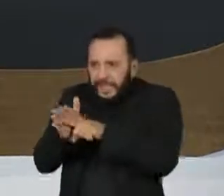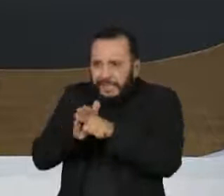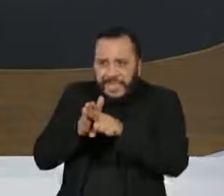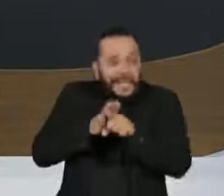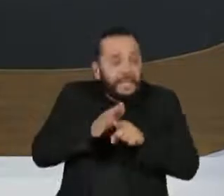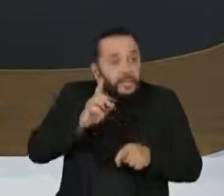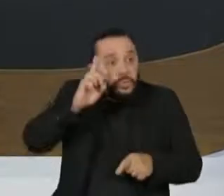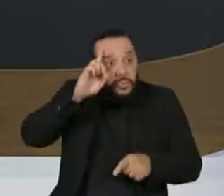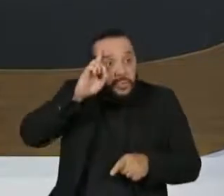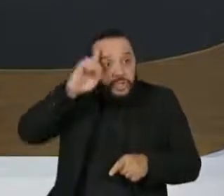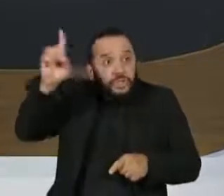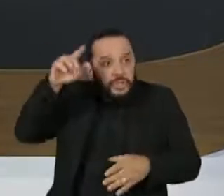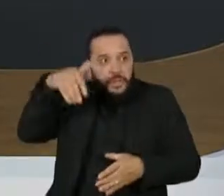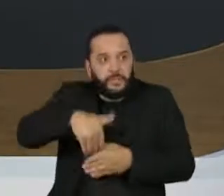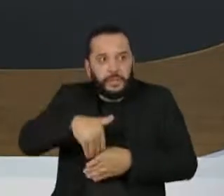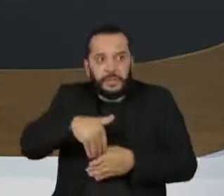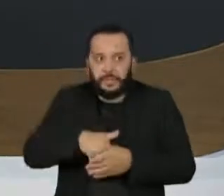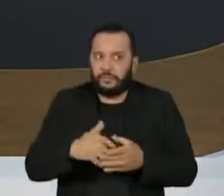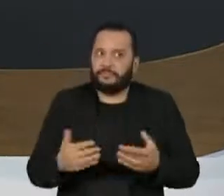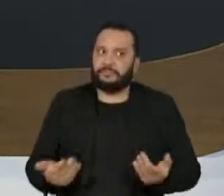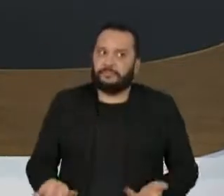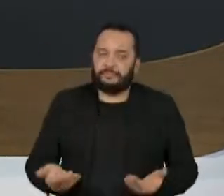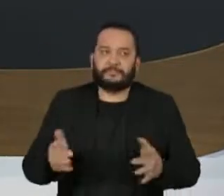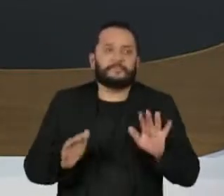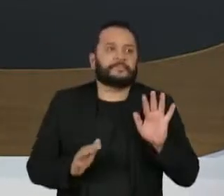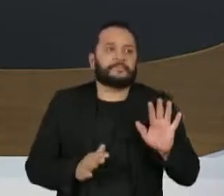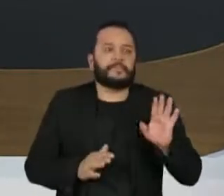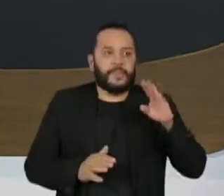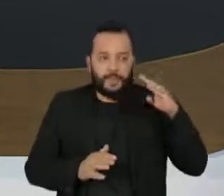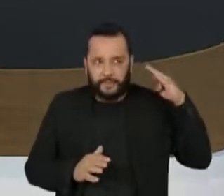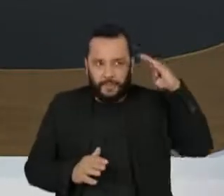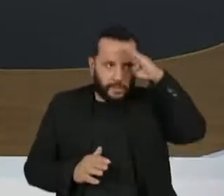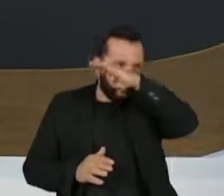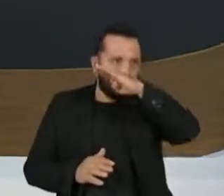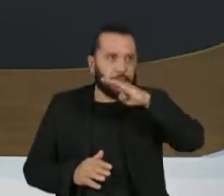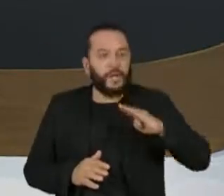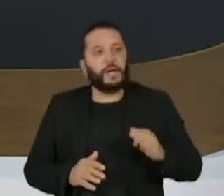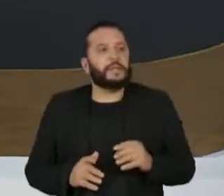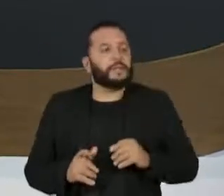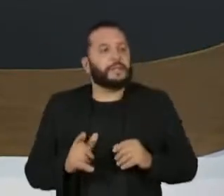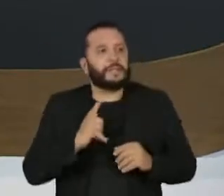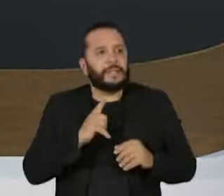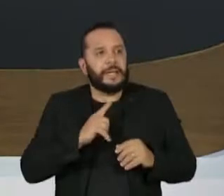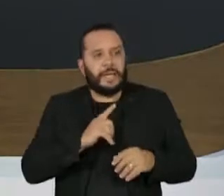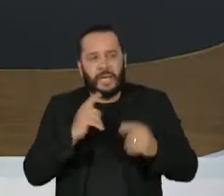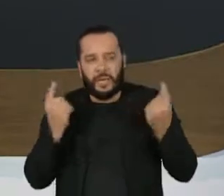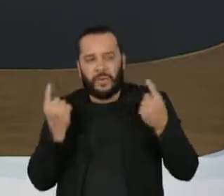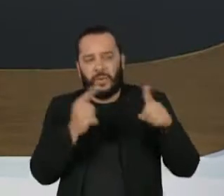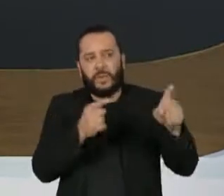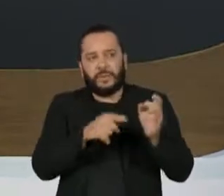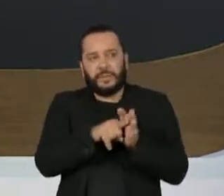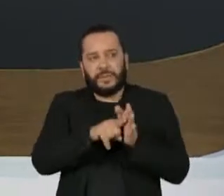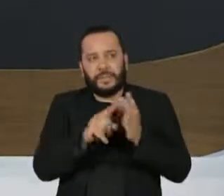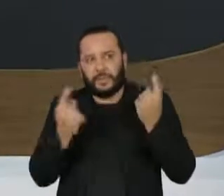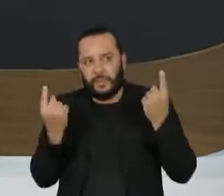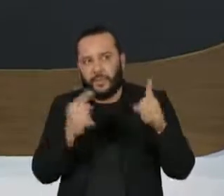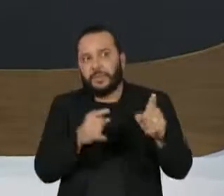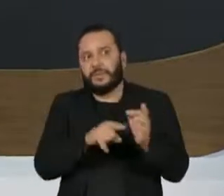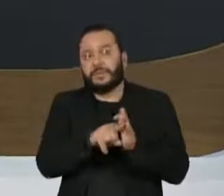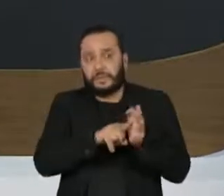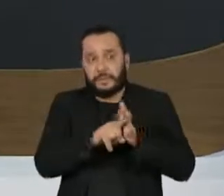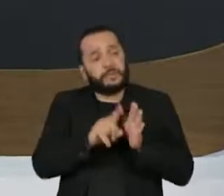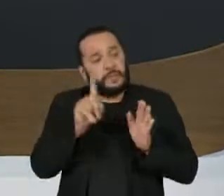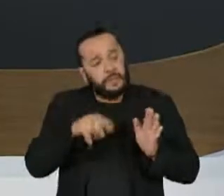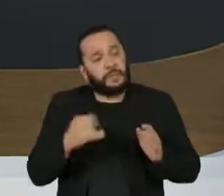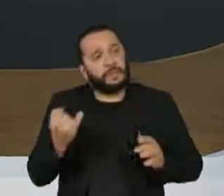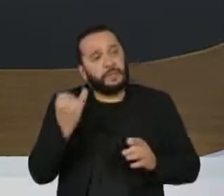ali bastante agressiva com que o bolsonarismo está investindo contra as pesquisas, talvez fosse salutar do ponto de vista